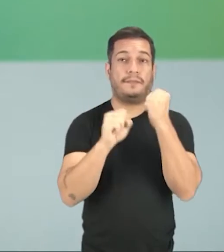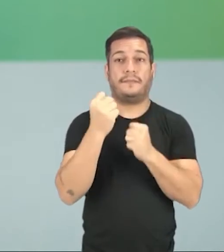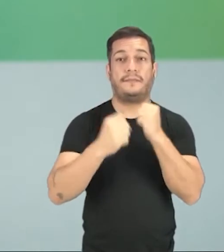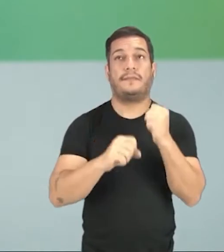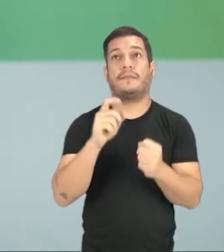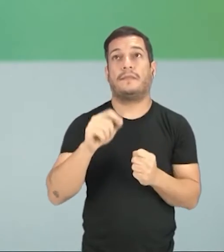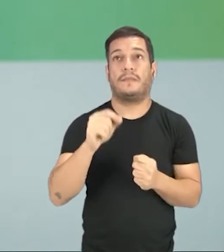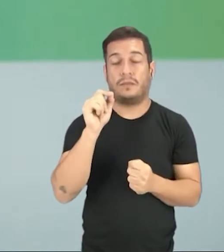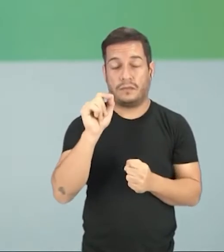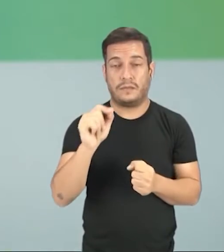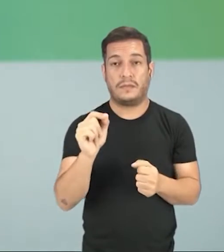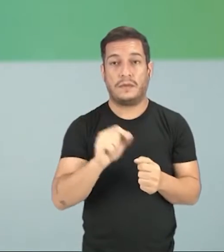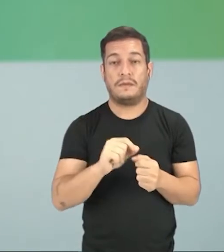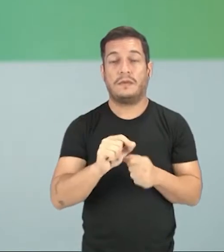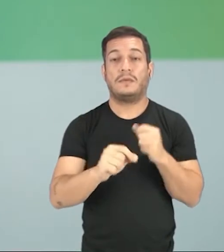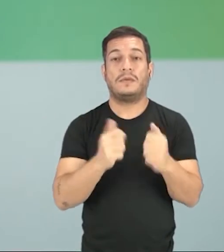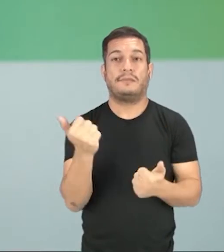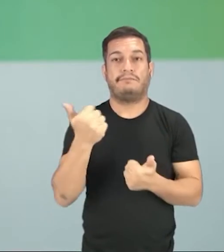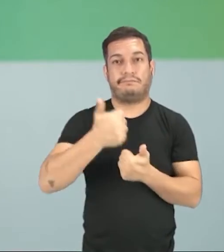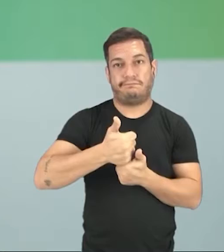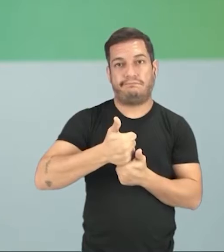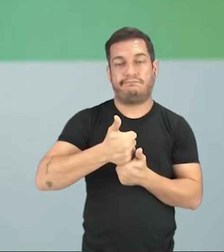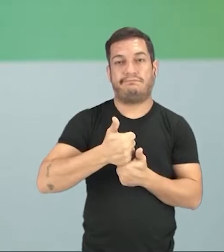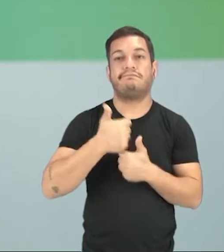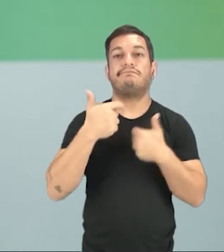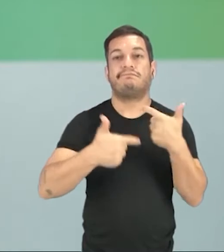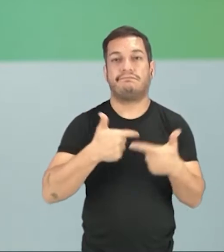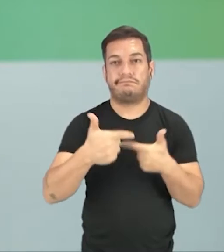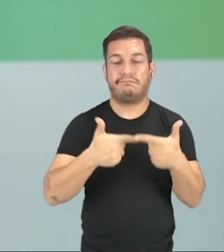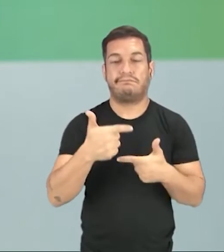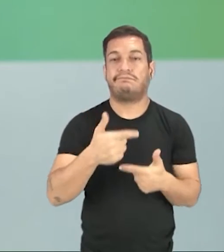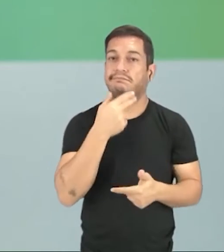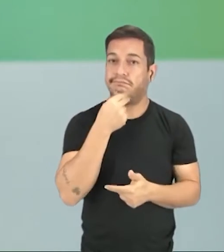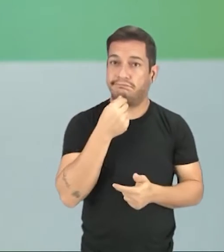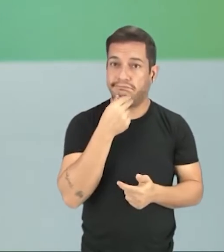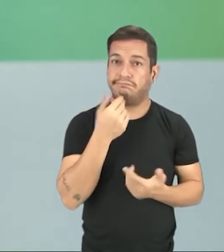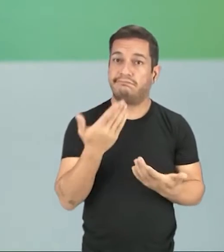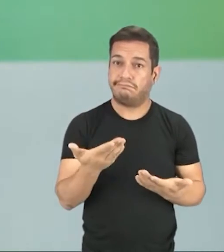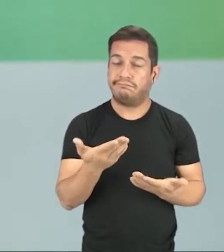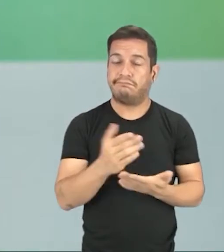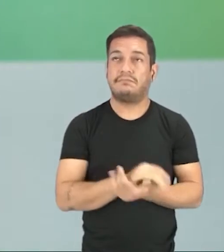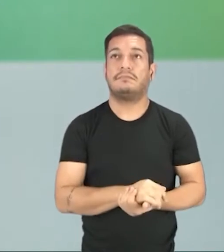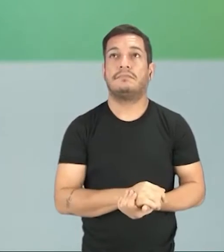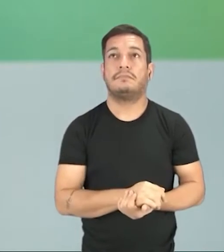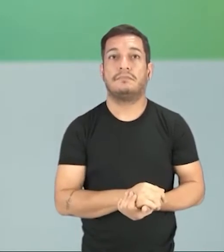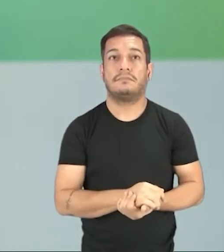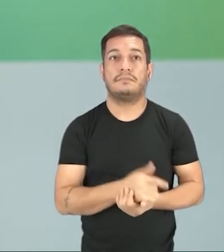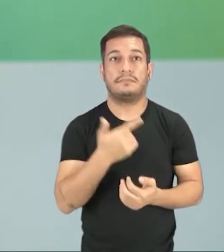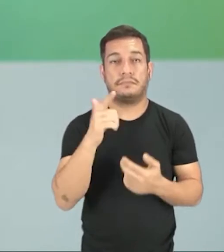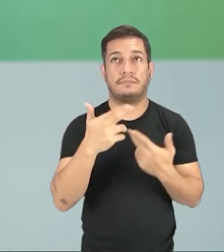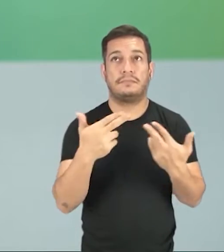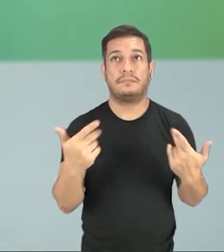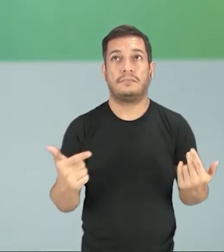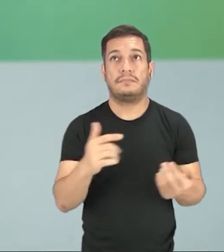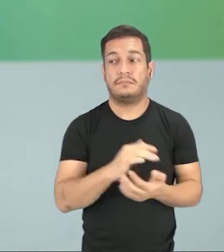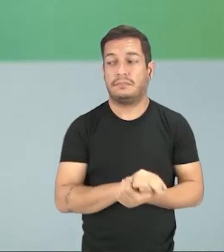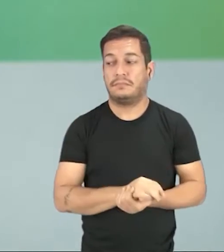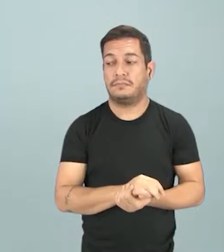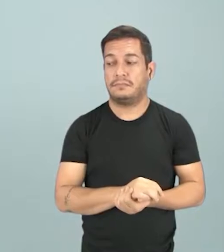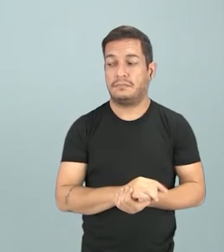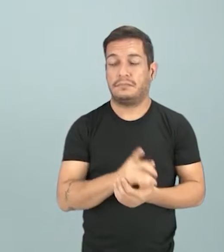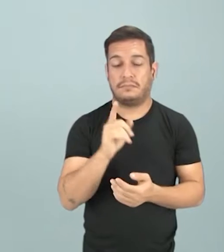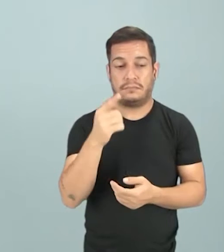a fazer boa parte do trabalho que o artesão fazia. Outra coisa é a